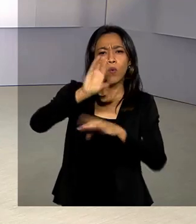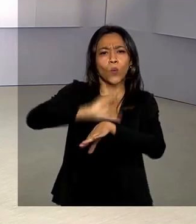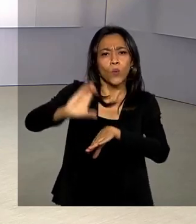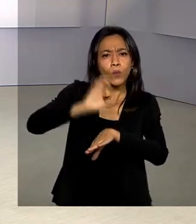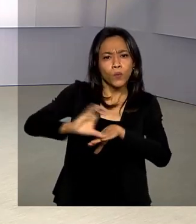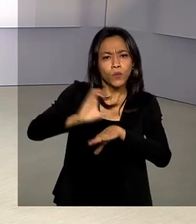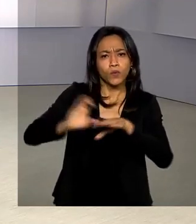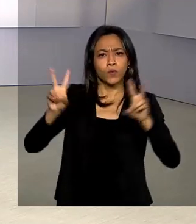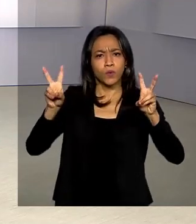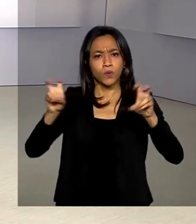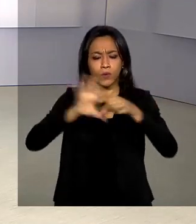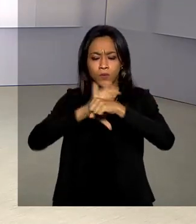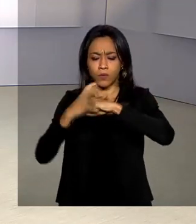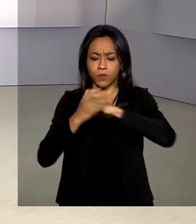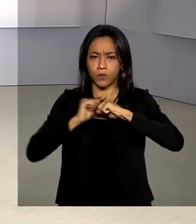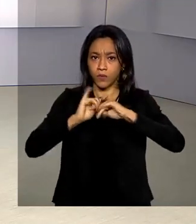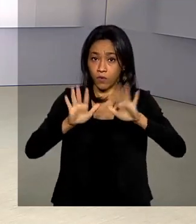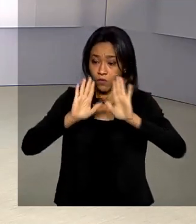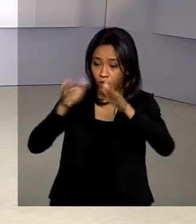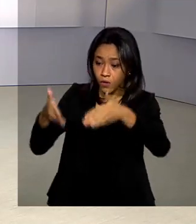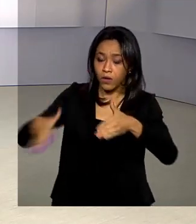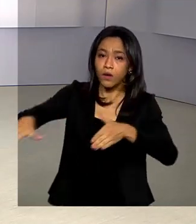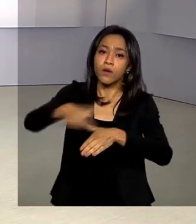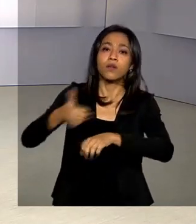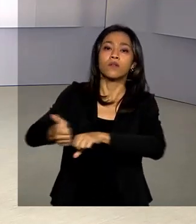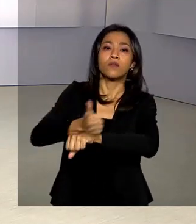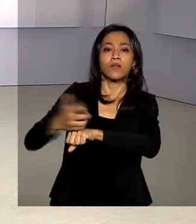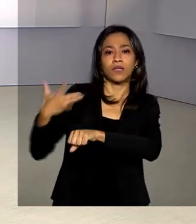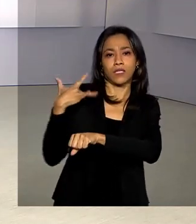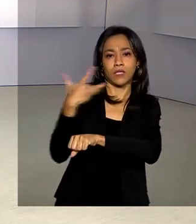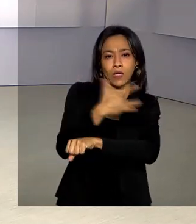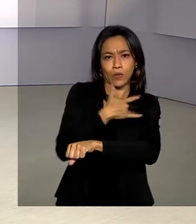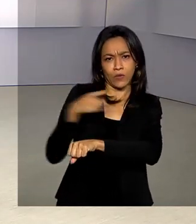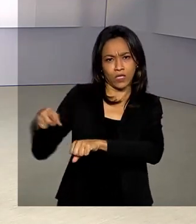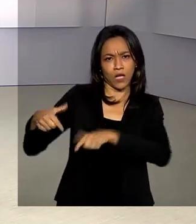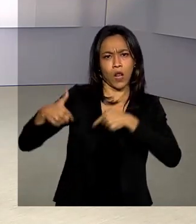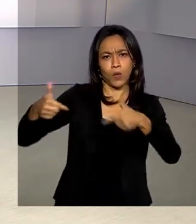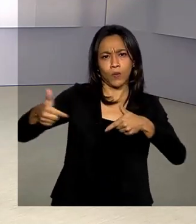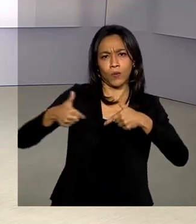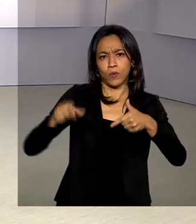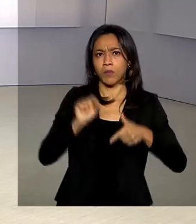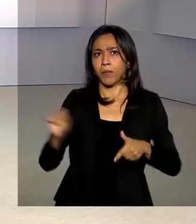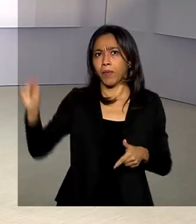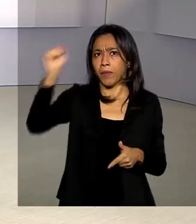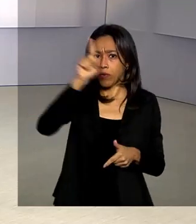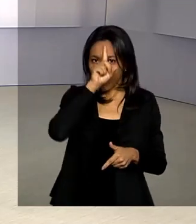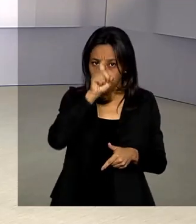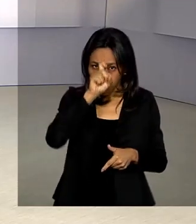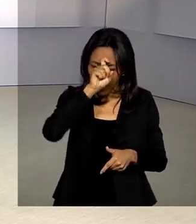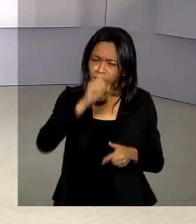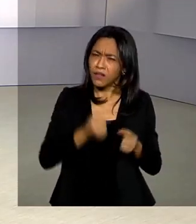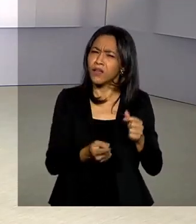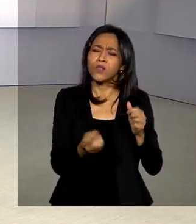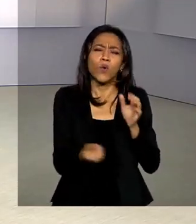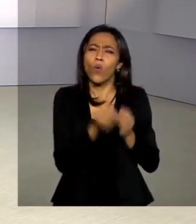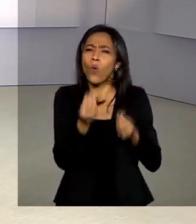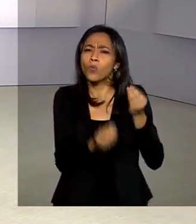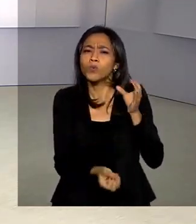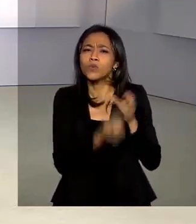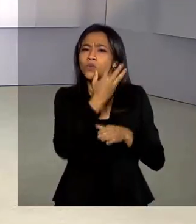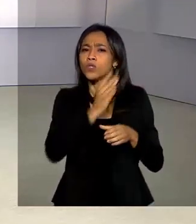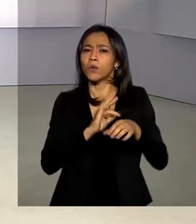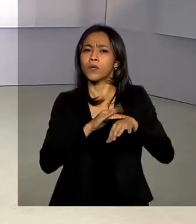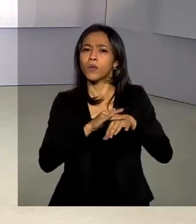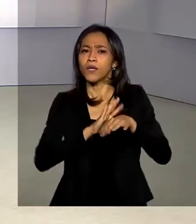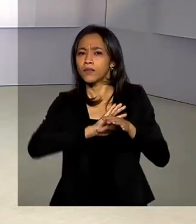com foco nos profissionais de saúde que estão na linha de frente dos atendimentos. O conteúdo abrange desde a origem da doença até